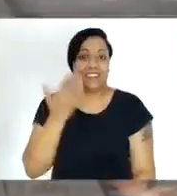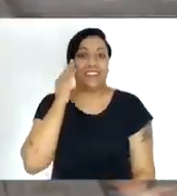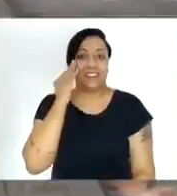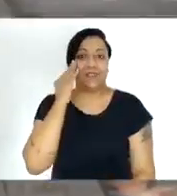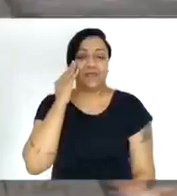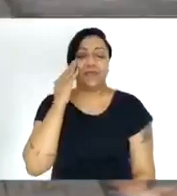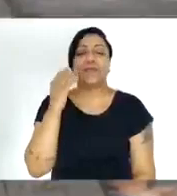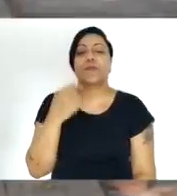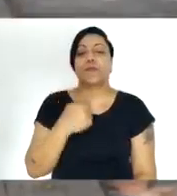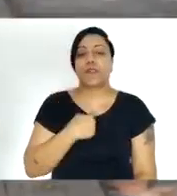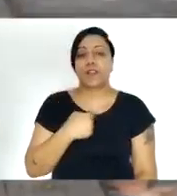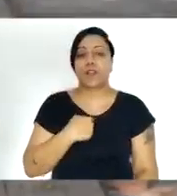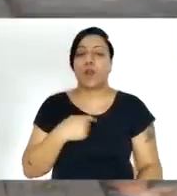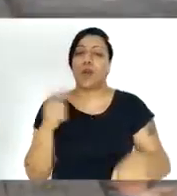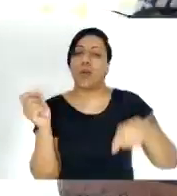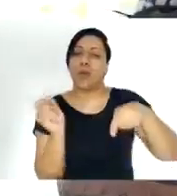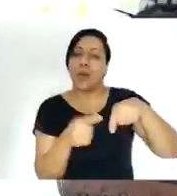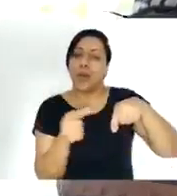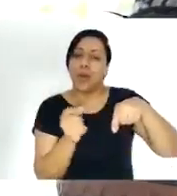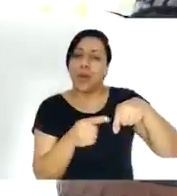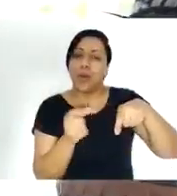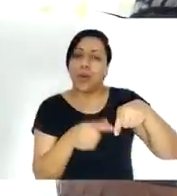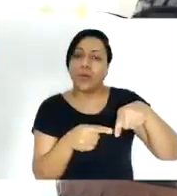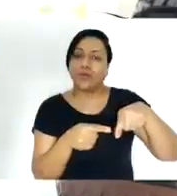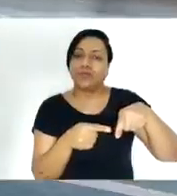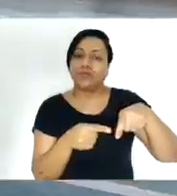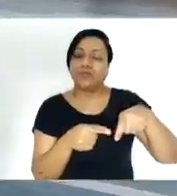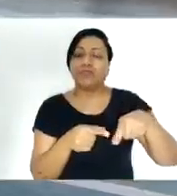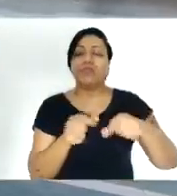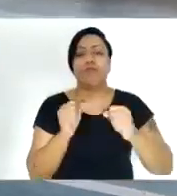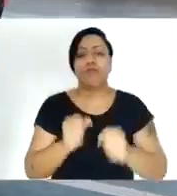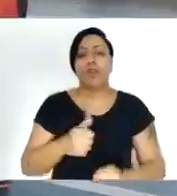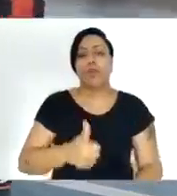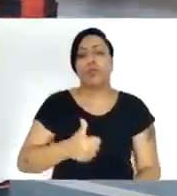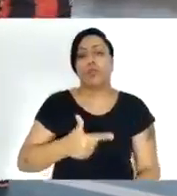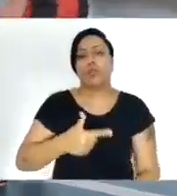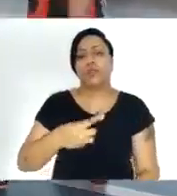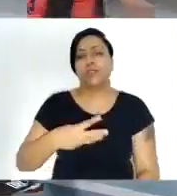ou Sarão. Entendeu? Música